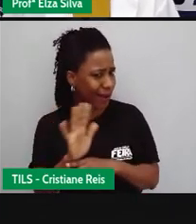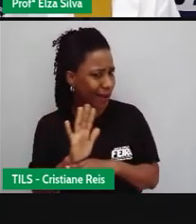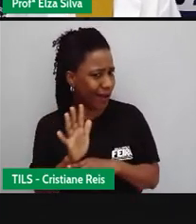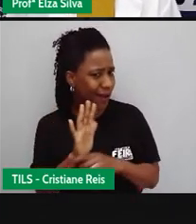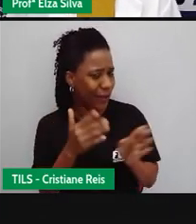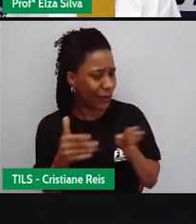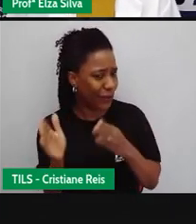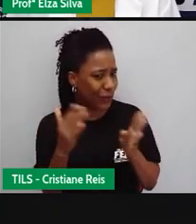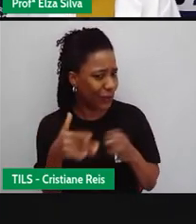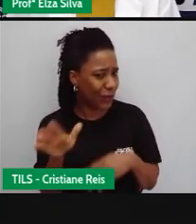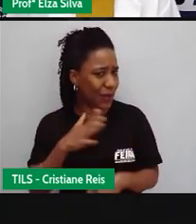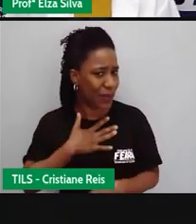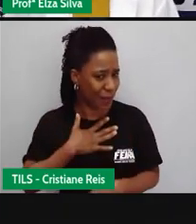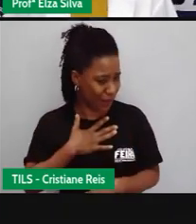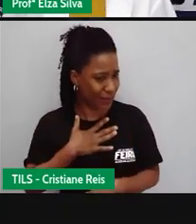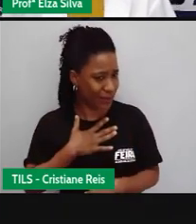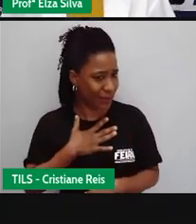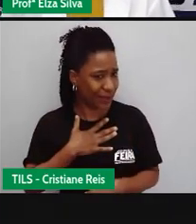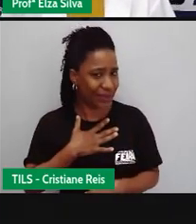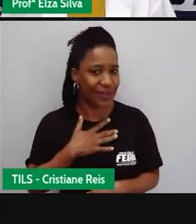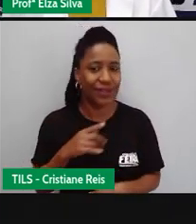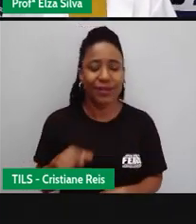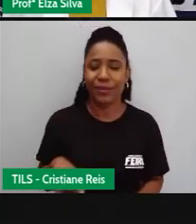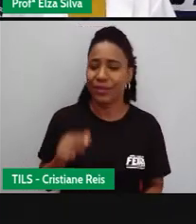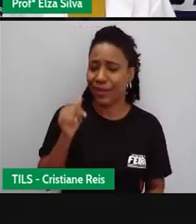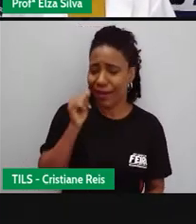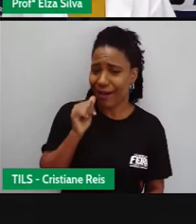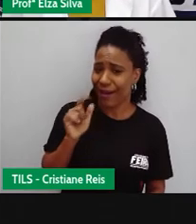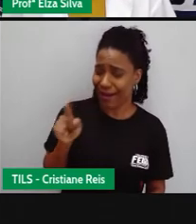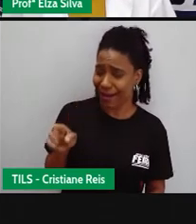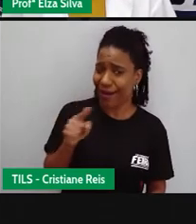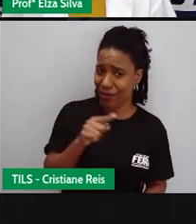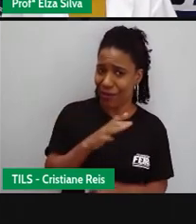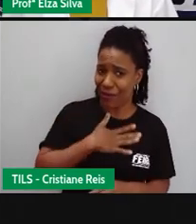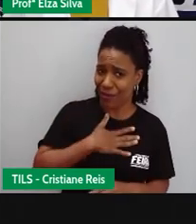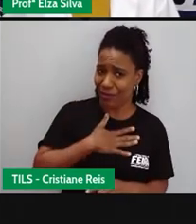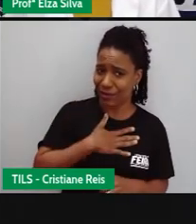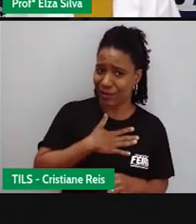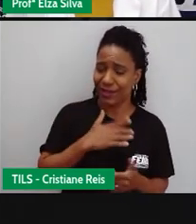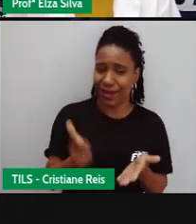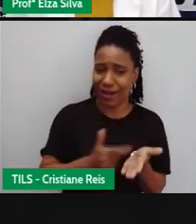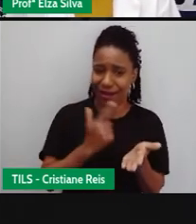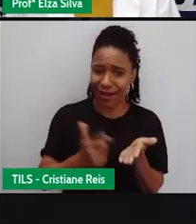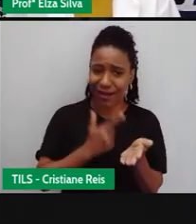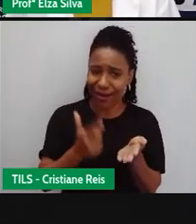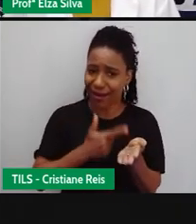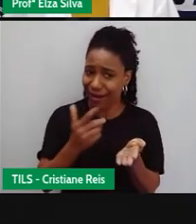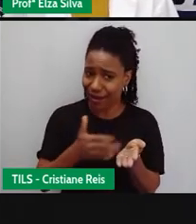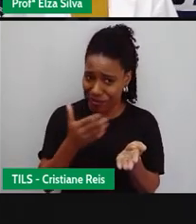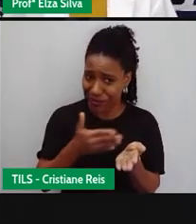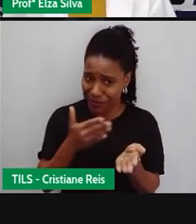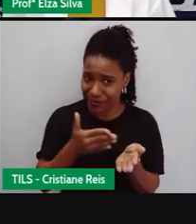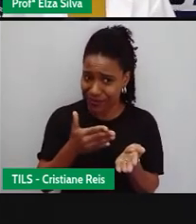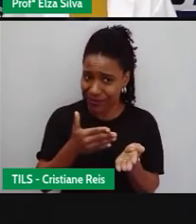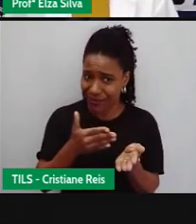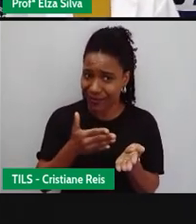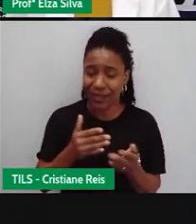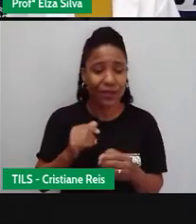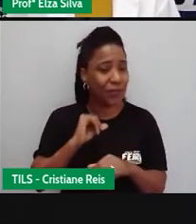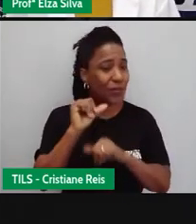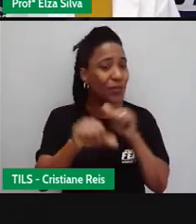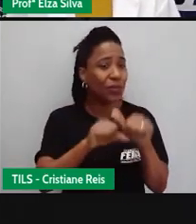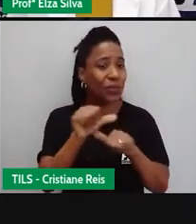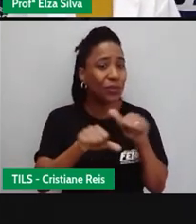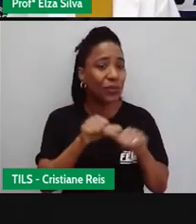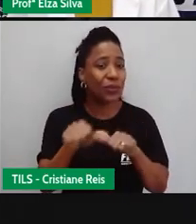Does she like books? Ela gosta de livros? O que mudou? Qual a diferença entre